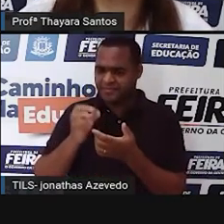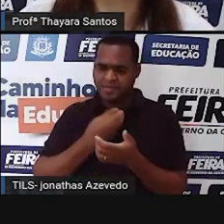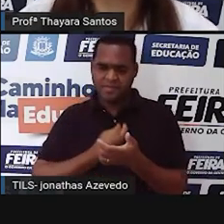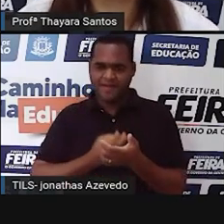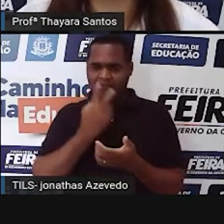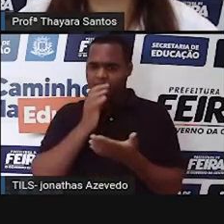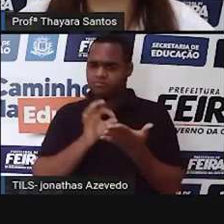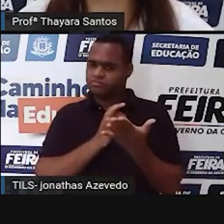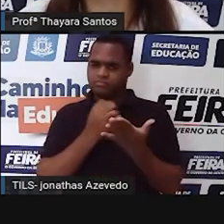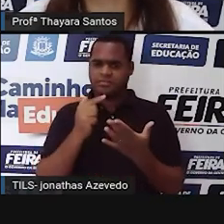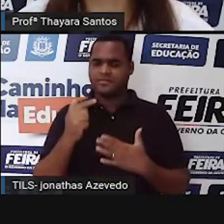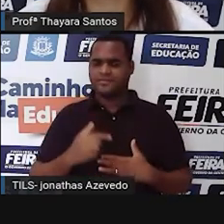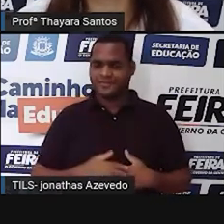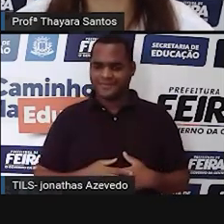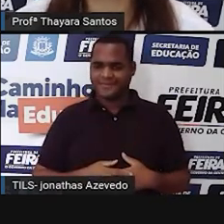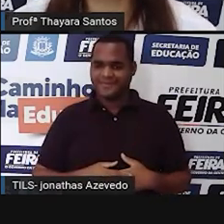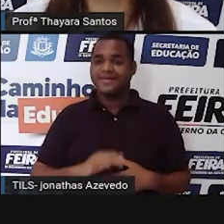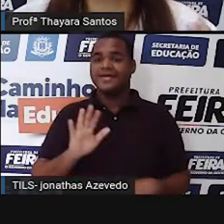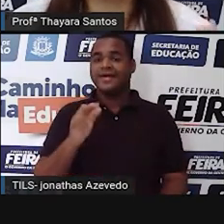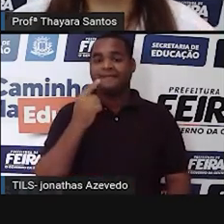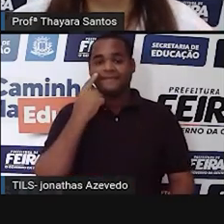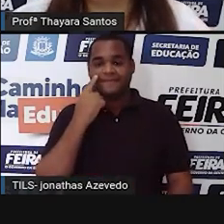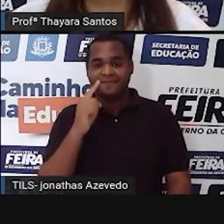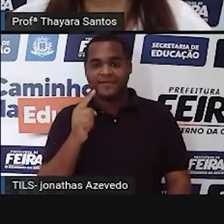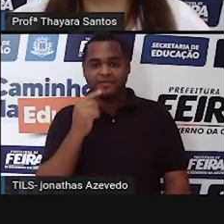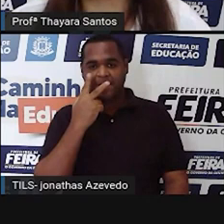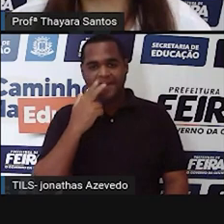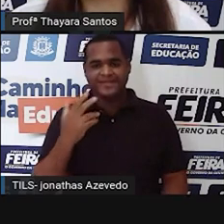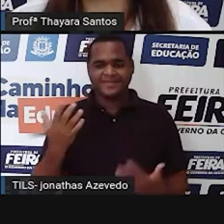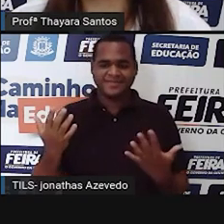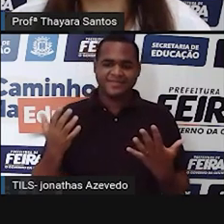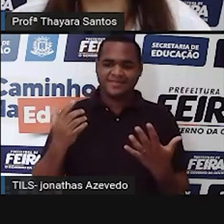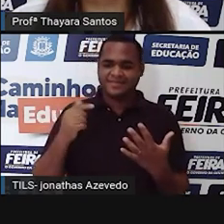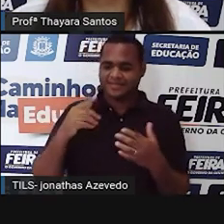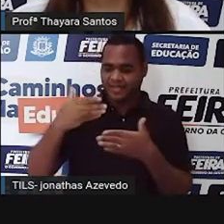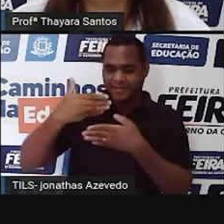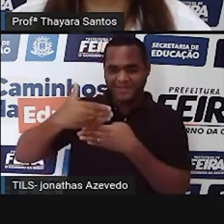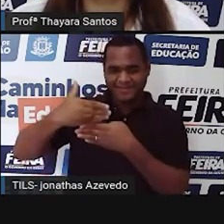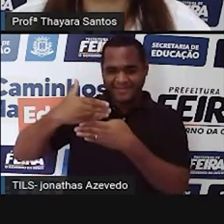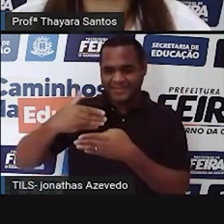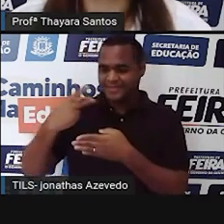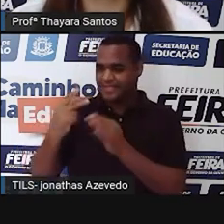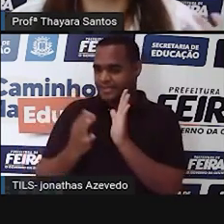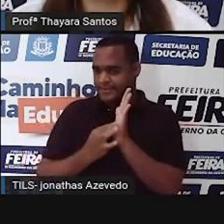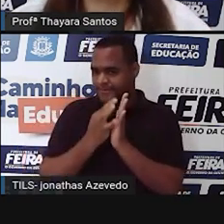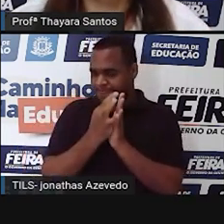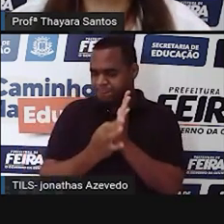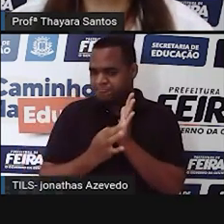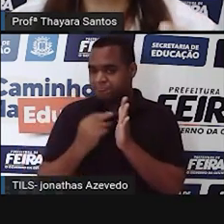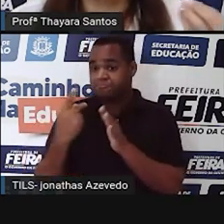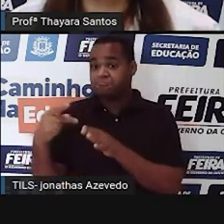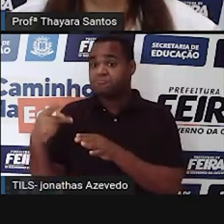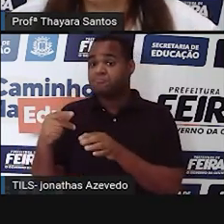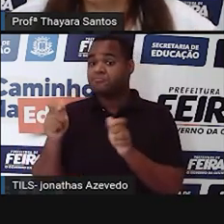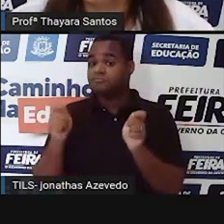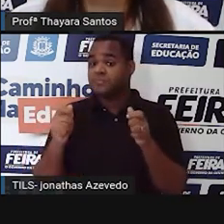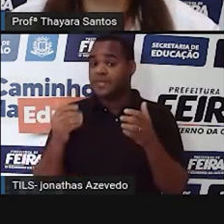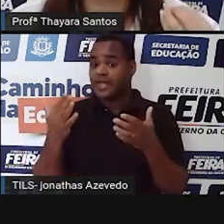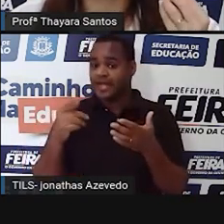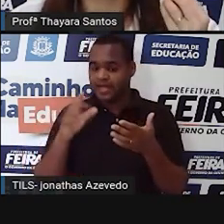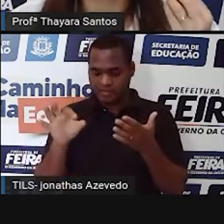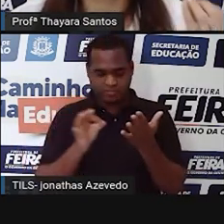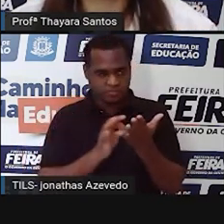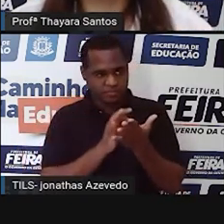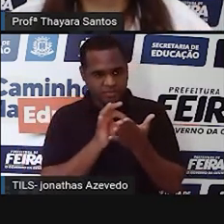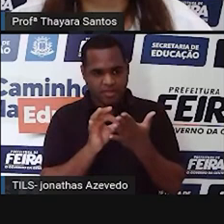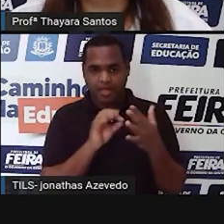mais ali. O que ele viu foi a delimitação dessa célula, parede celular. Porque a célula, ela tem essa parede,